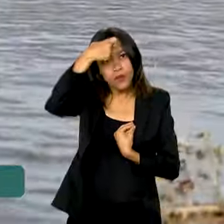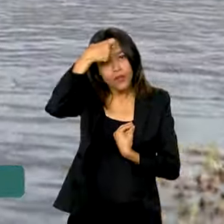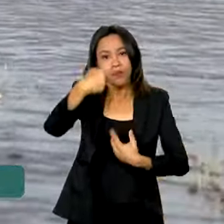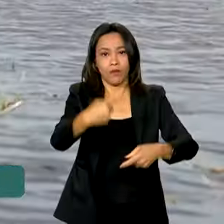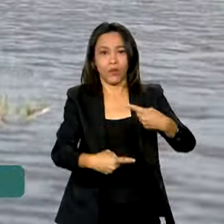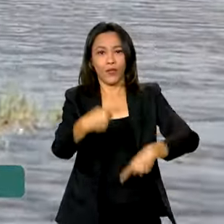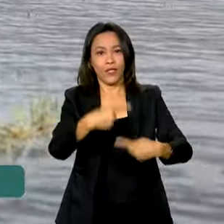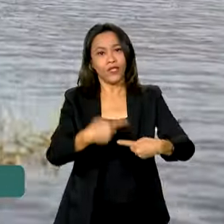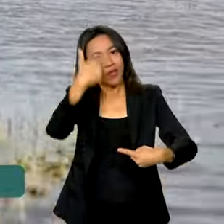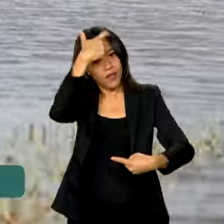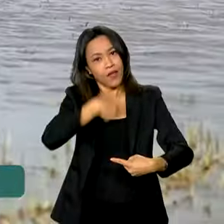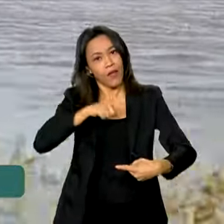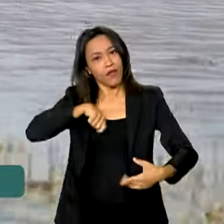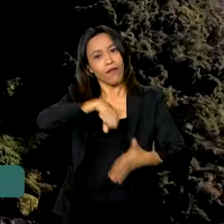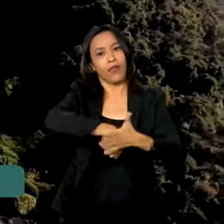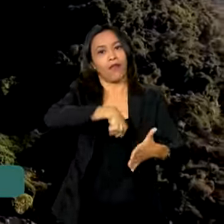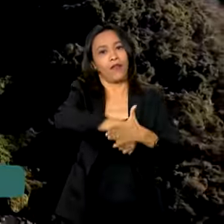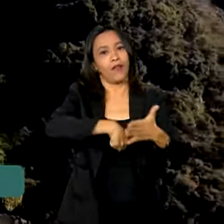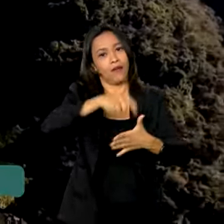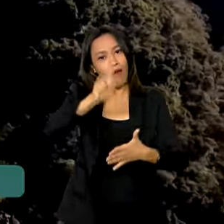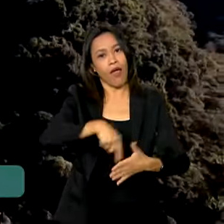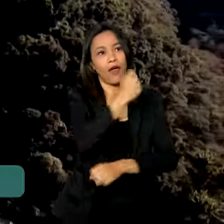fazia era a defesa da ecologia.